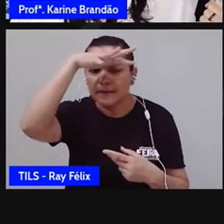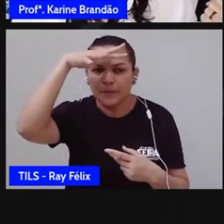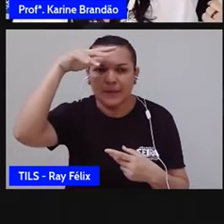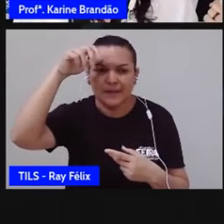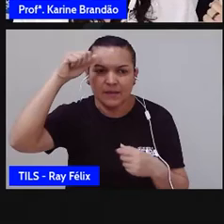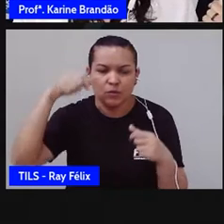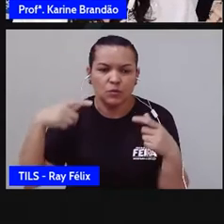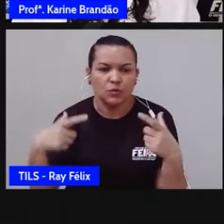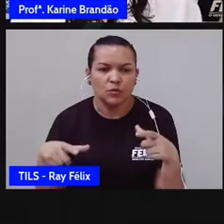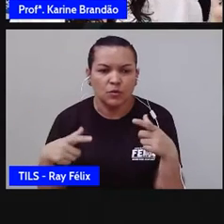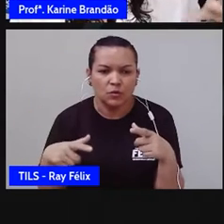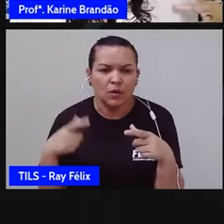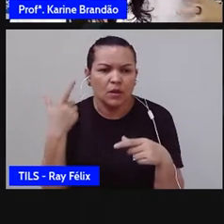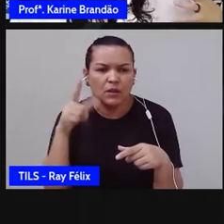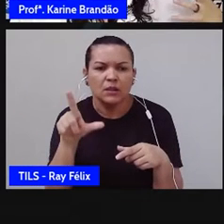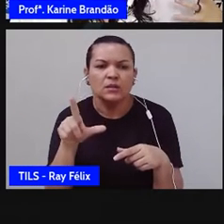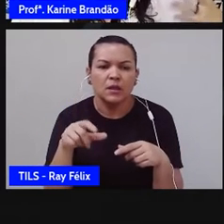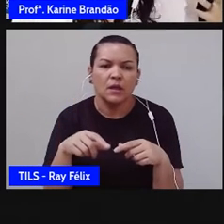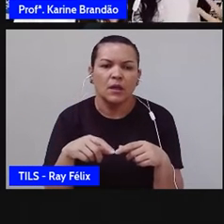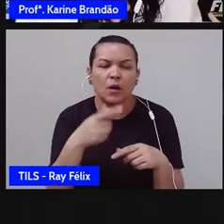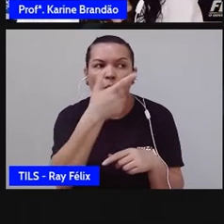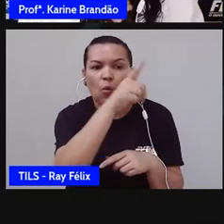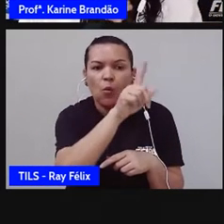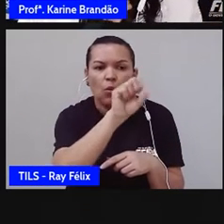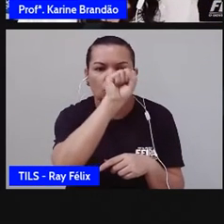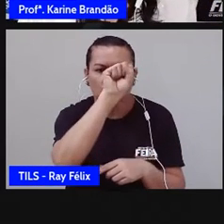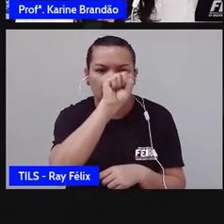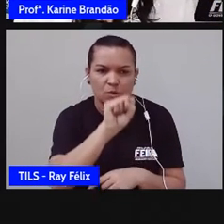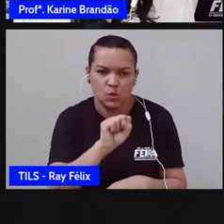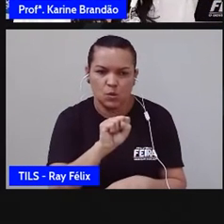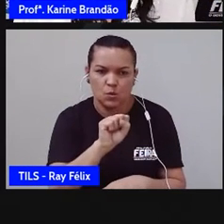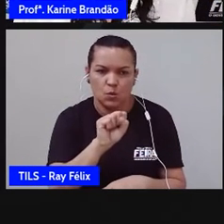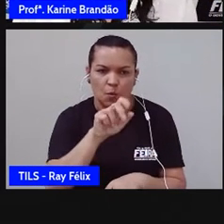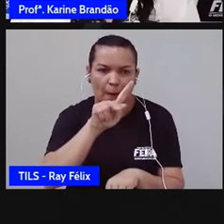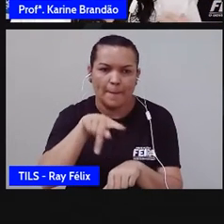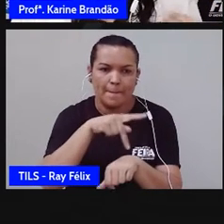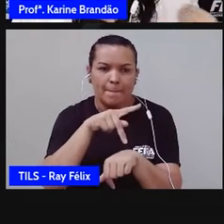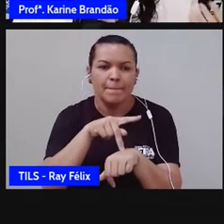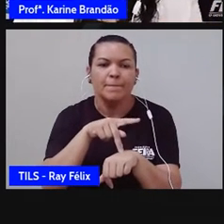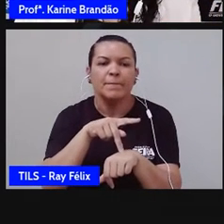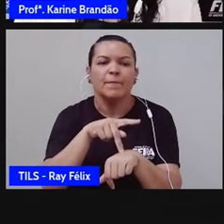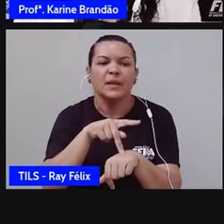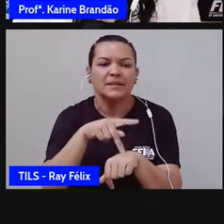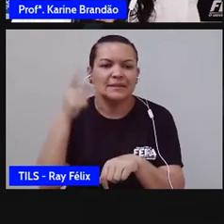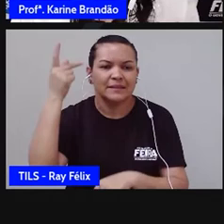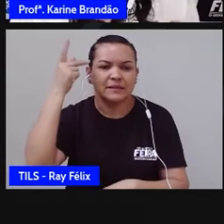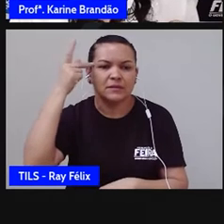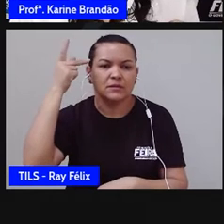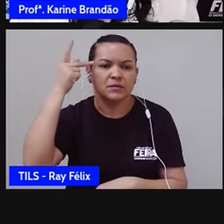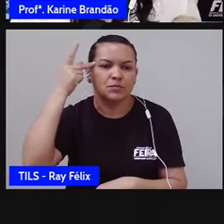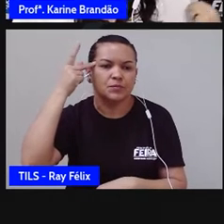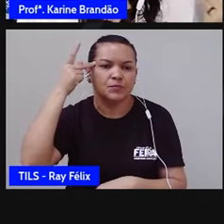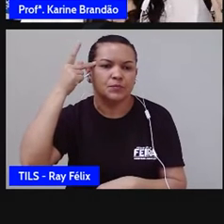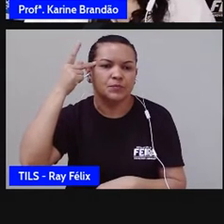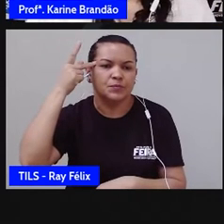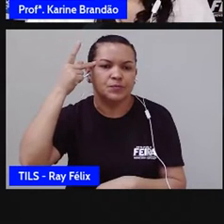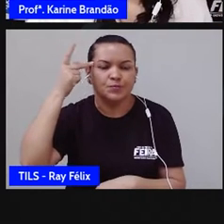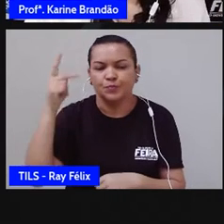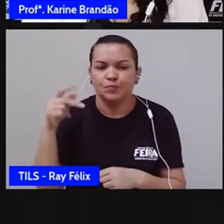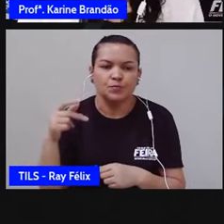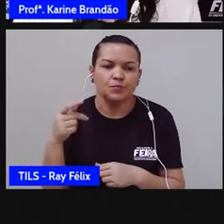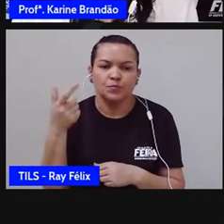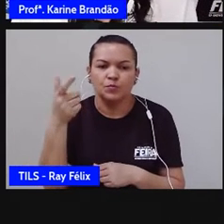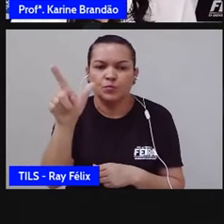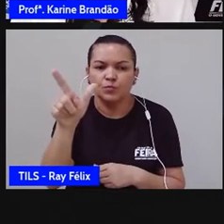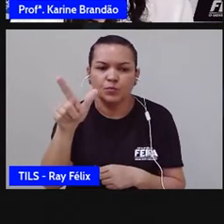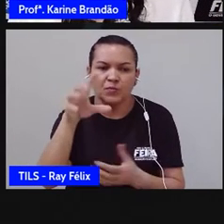né? Também vai conseguir, uma pessoa que está no sul do país, em São Paulo, ou então